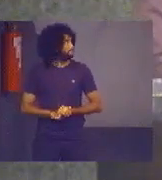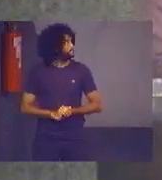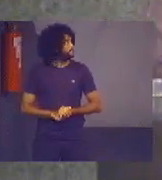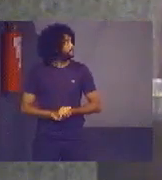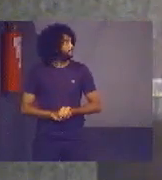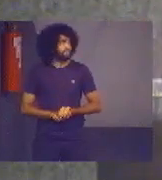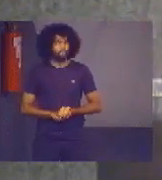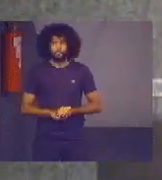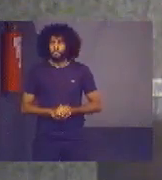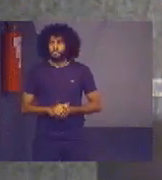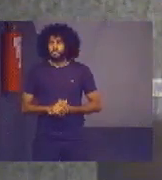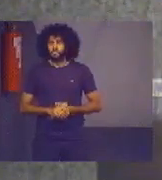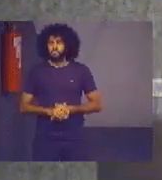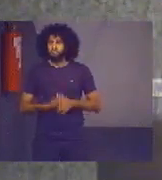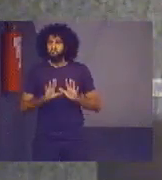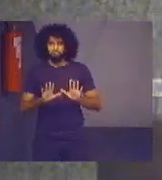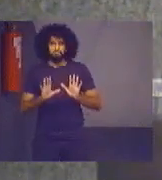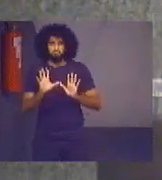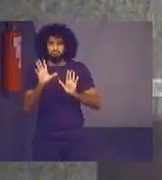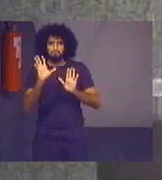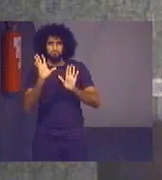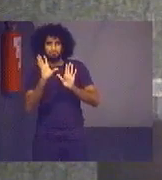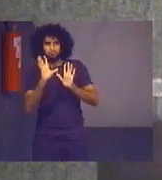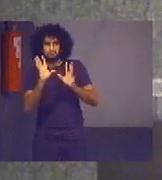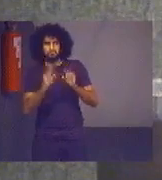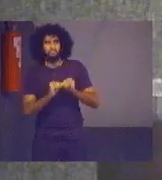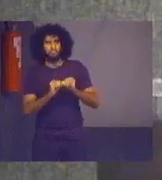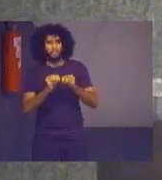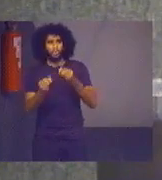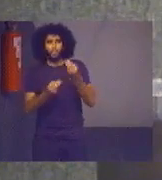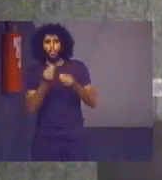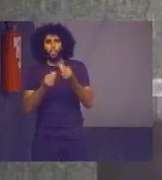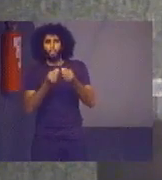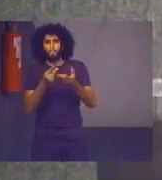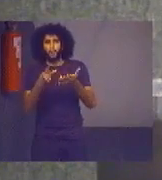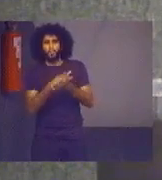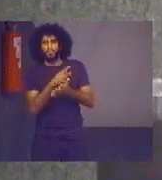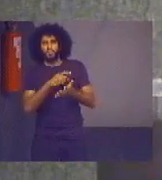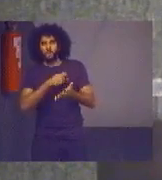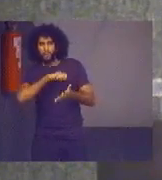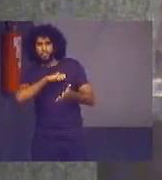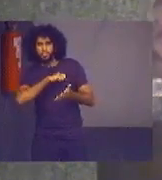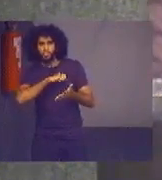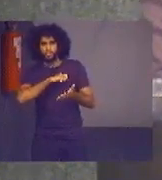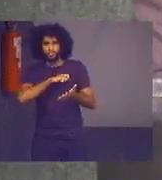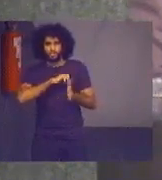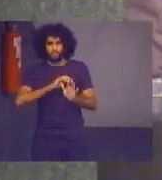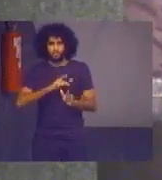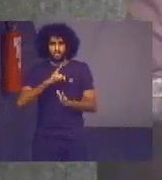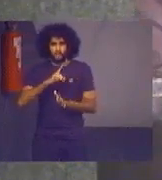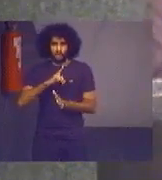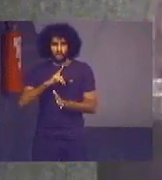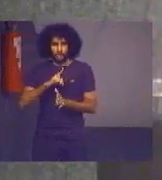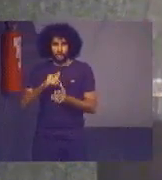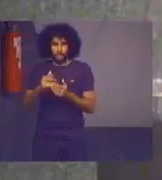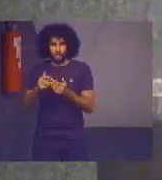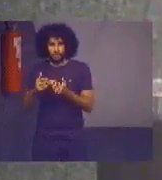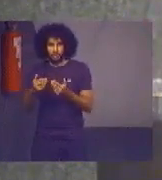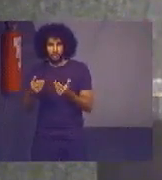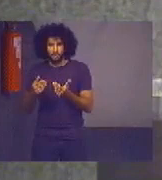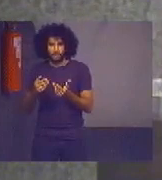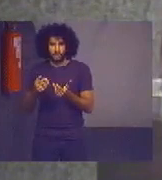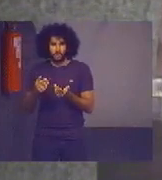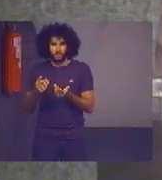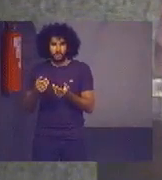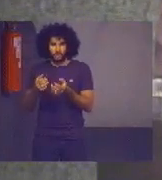Bom, resumidamente, como que funciona uma auditoria? Existe uma situação ideal e uma